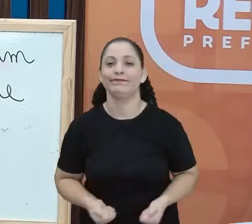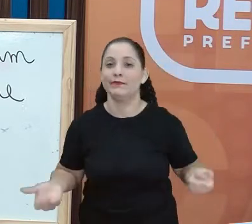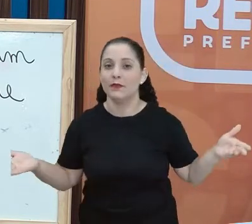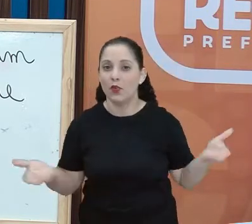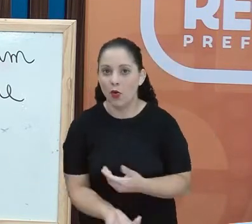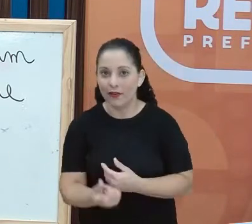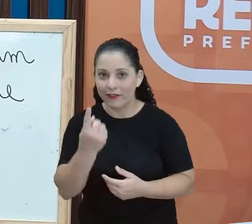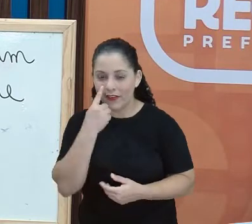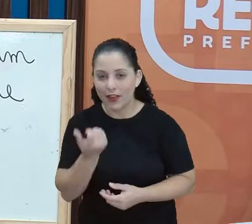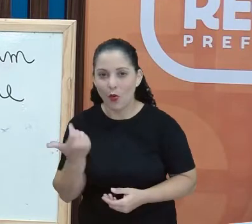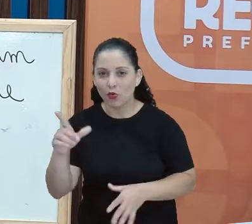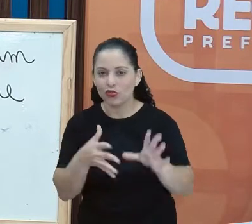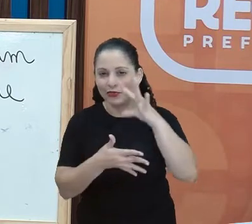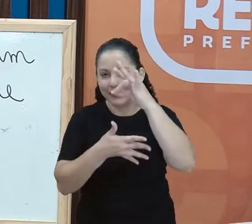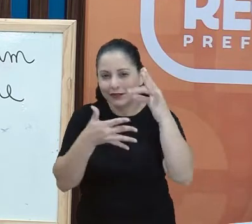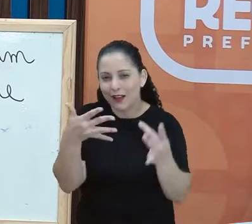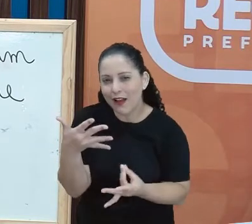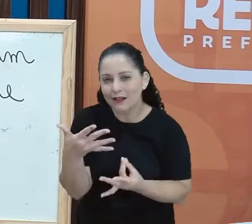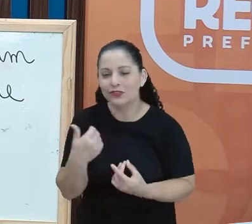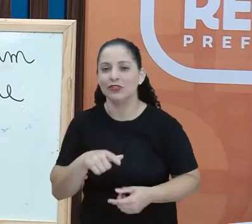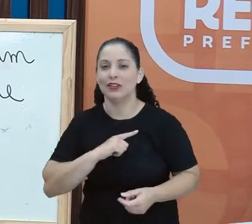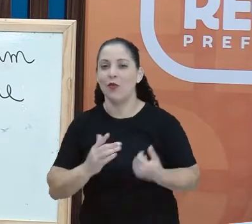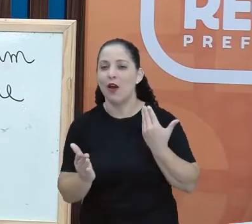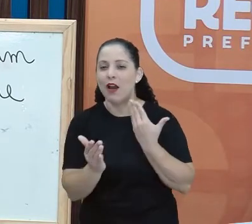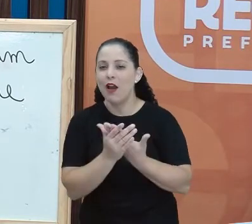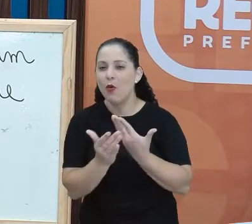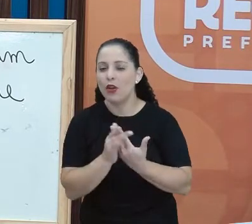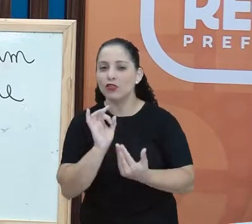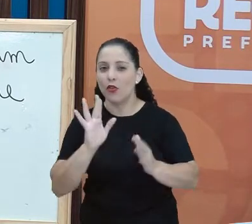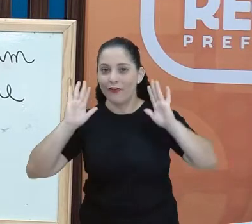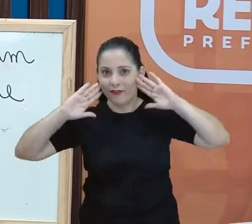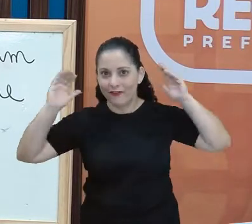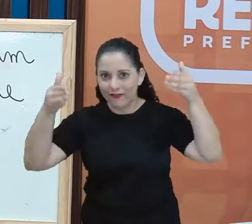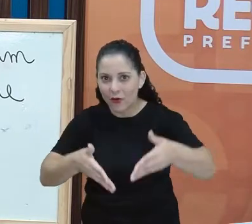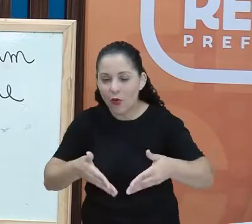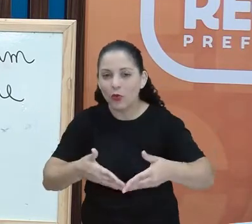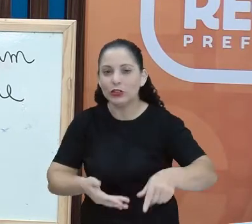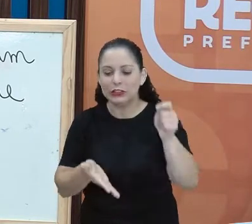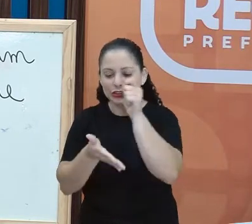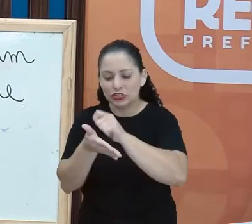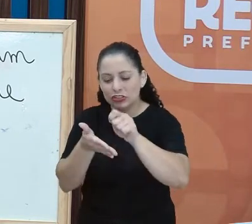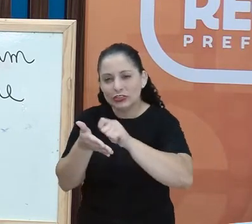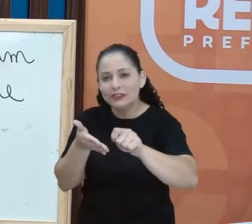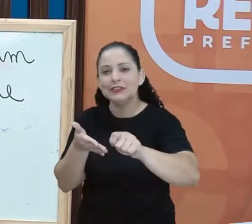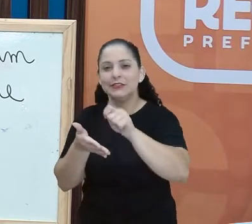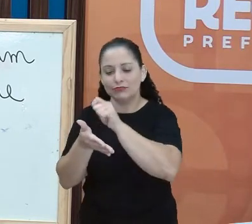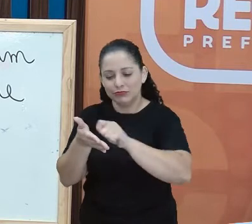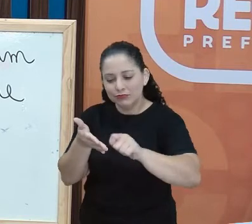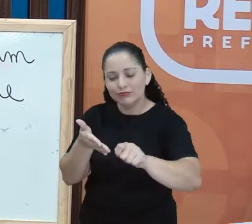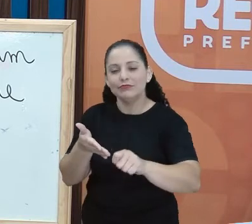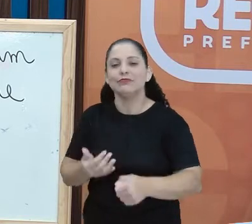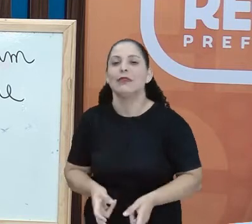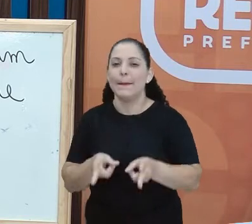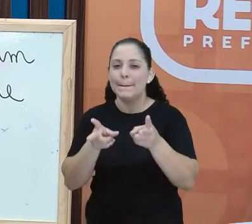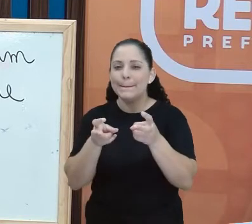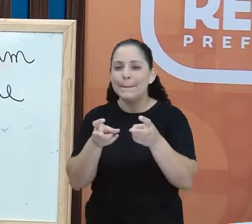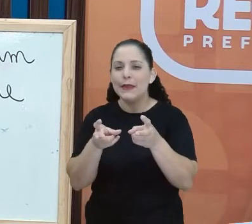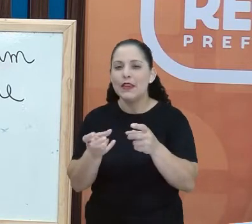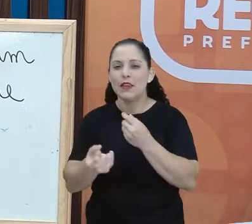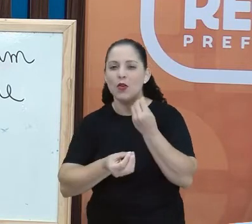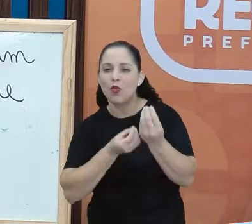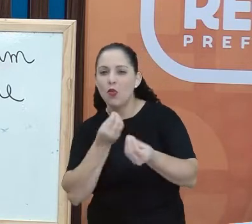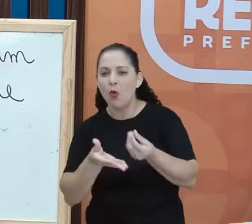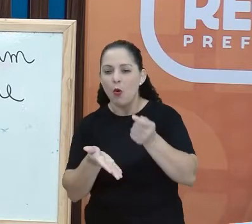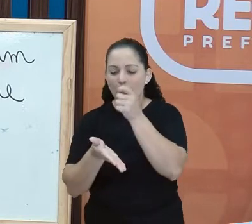verificar outros detalhes Vai ter uma aula Só De Escrita, tá? Onde a gente vai perceber a direção da